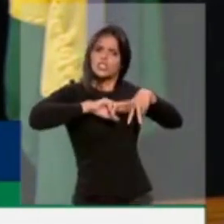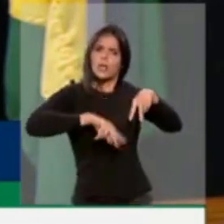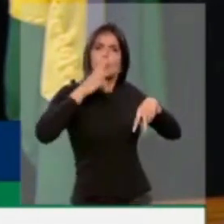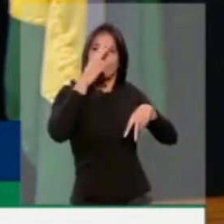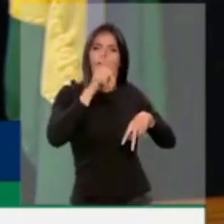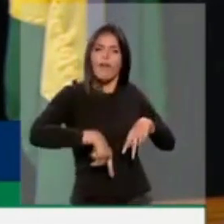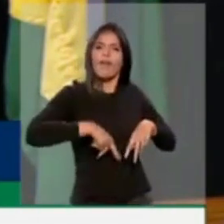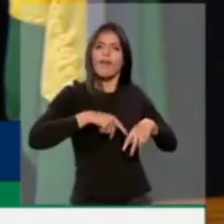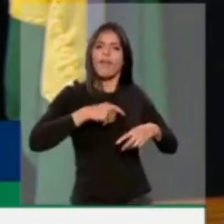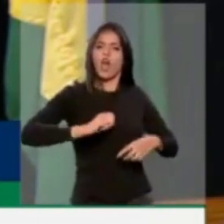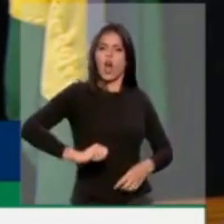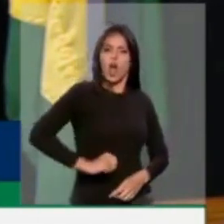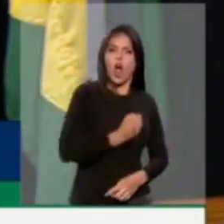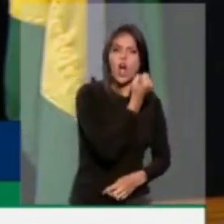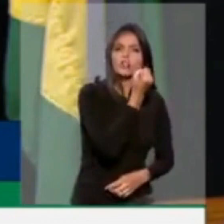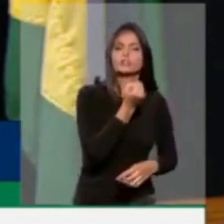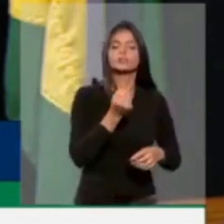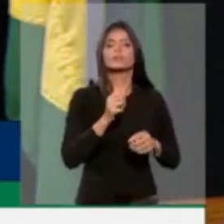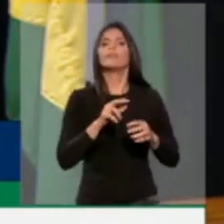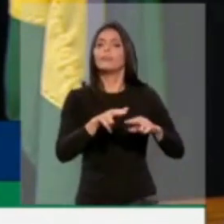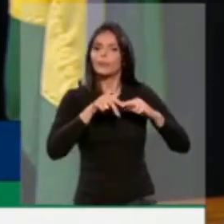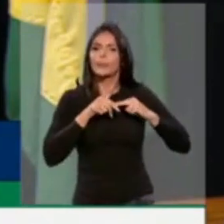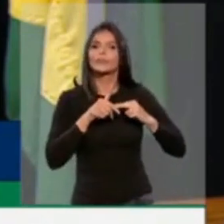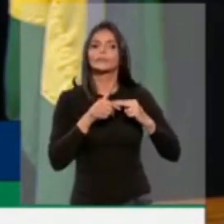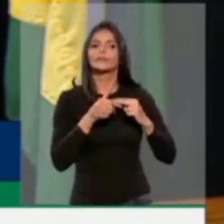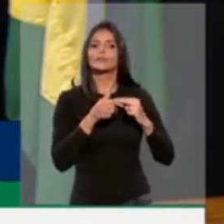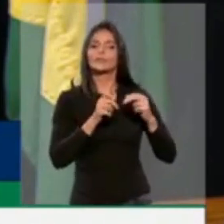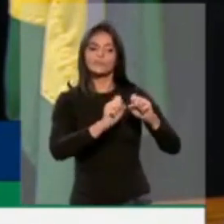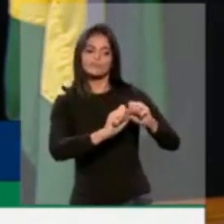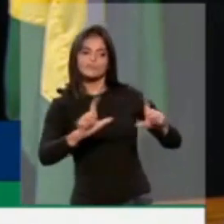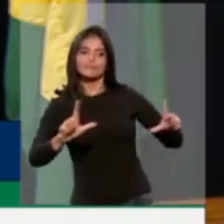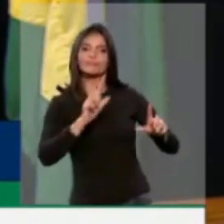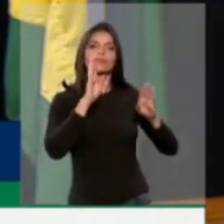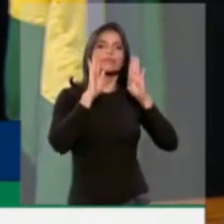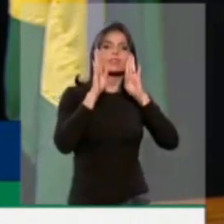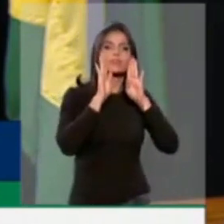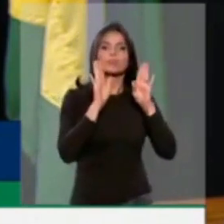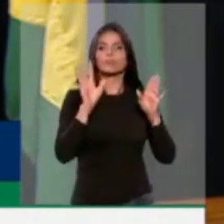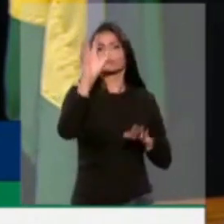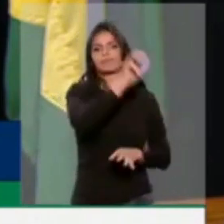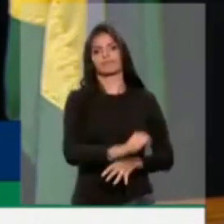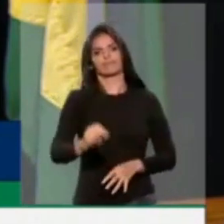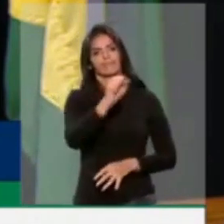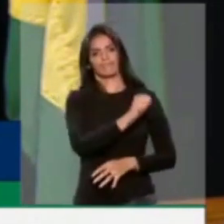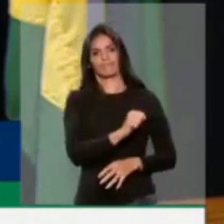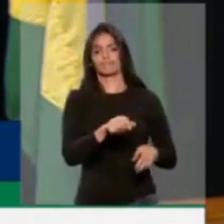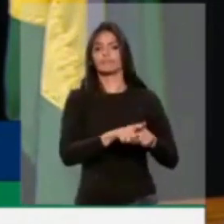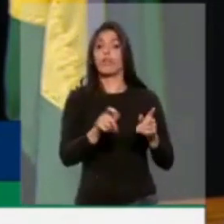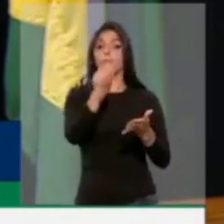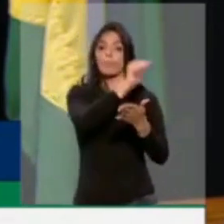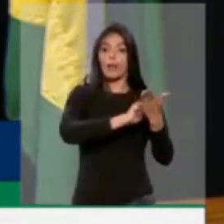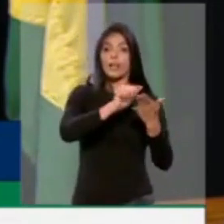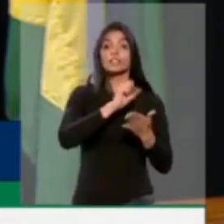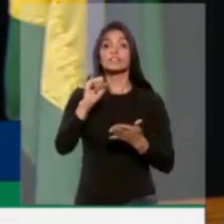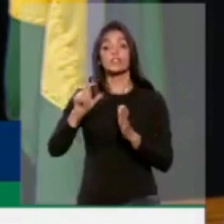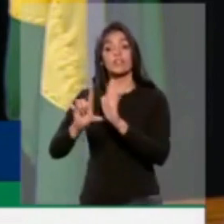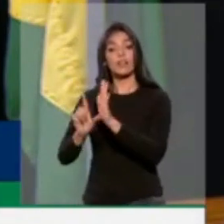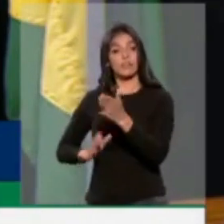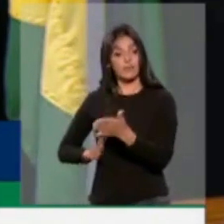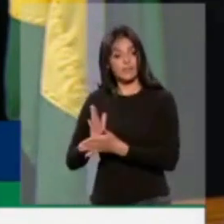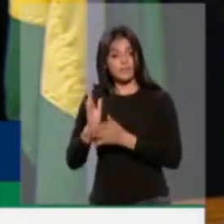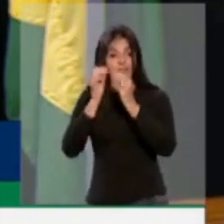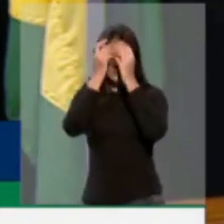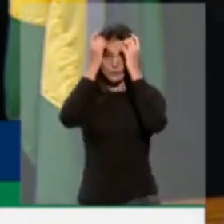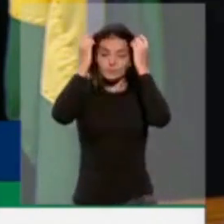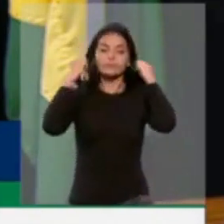ódio e páginas são derrubadas, postagens são derrubadas. Sabe o que vai acontecer num caso como esse, se essa lei passar? E eu espero